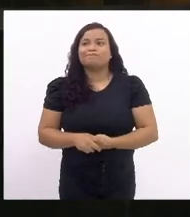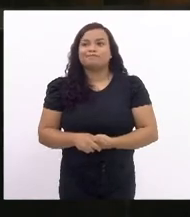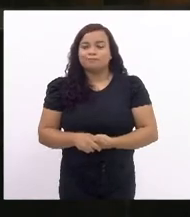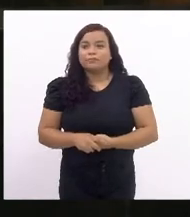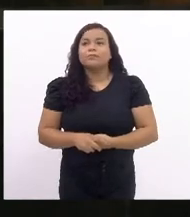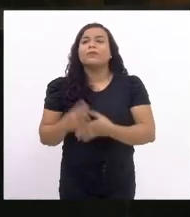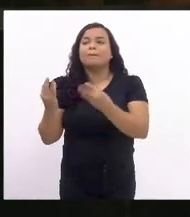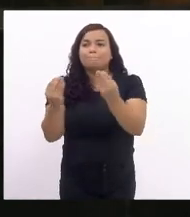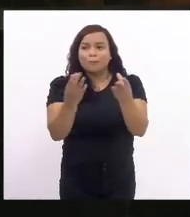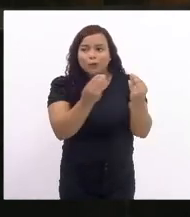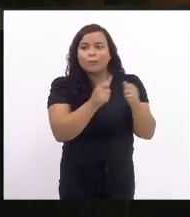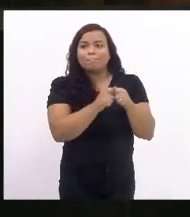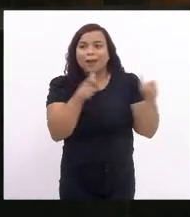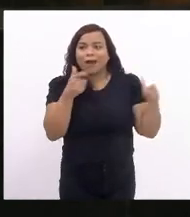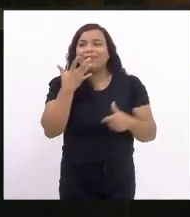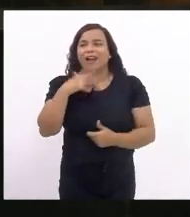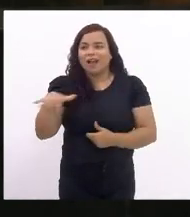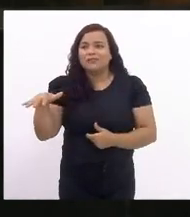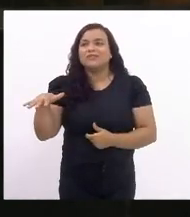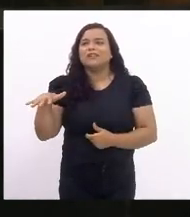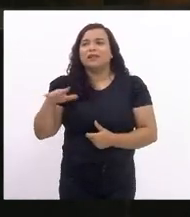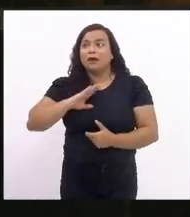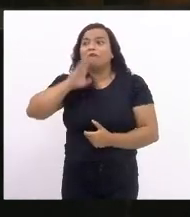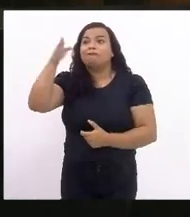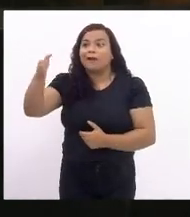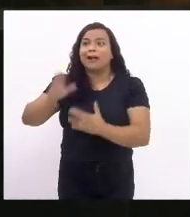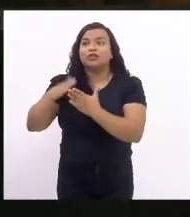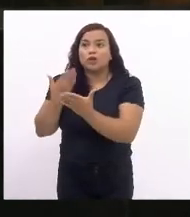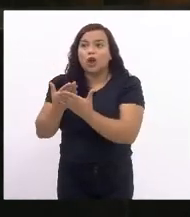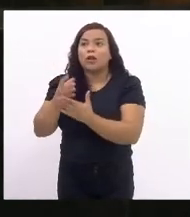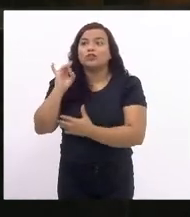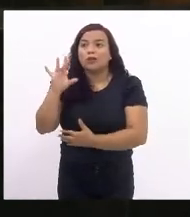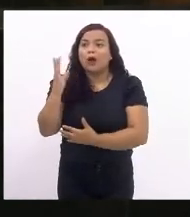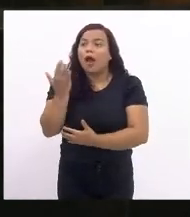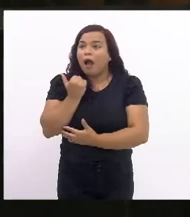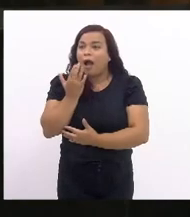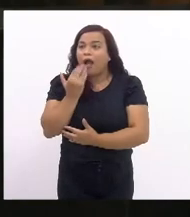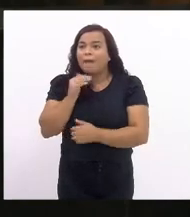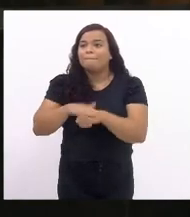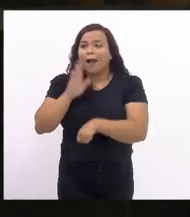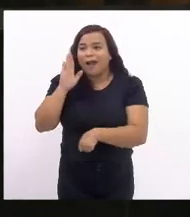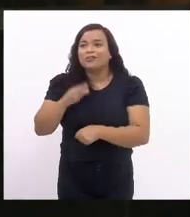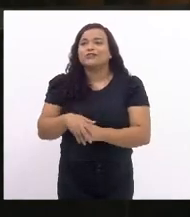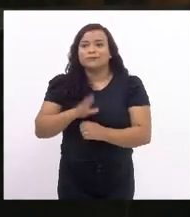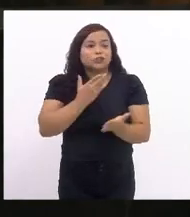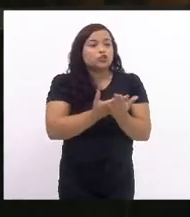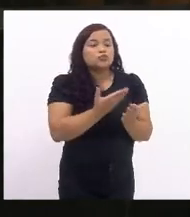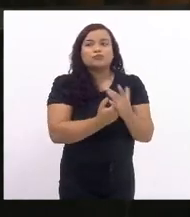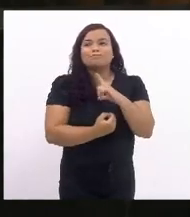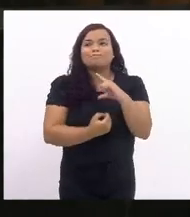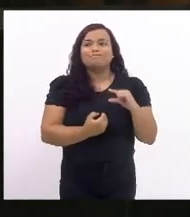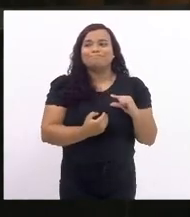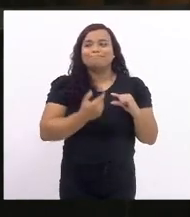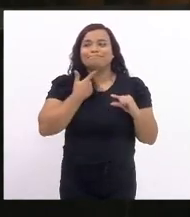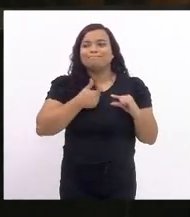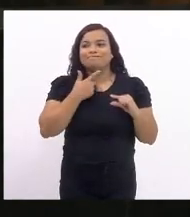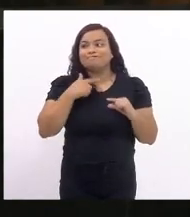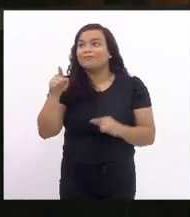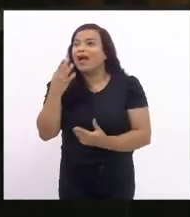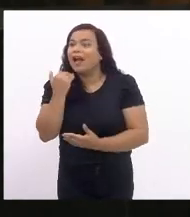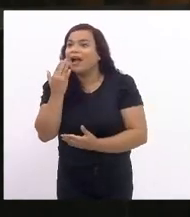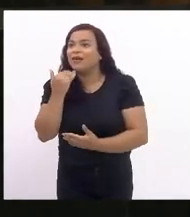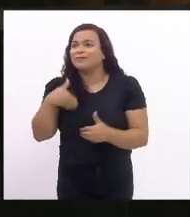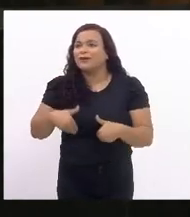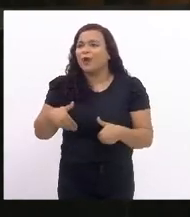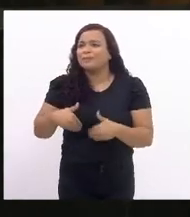Muitas, infelizmente, vão mais para obter o alimento do que talvez a própria educação.